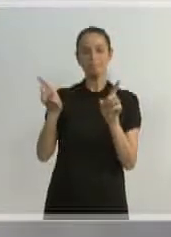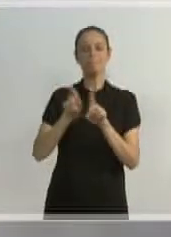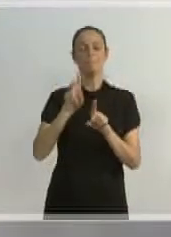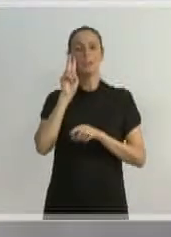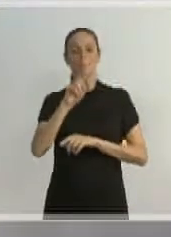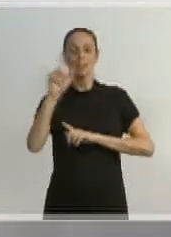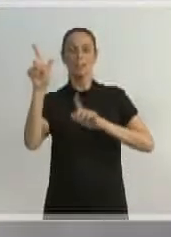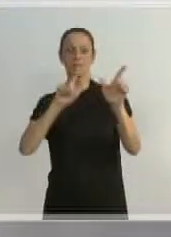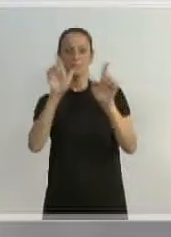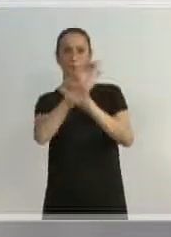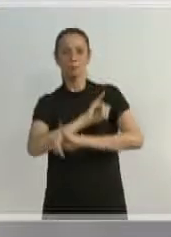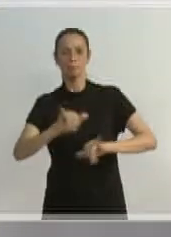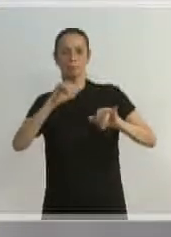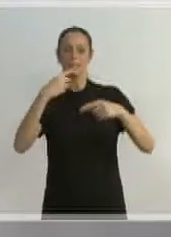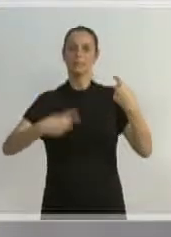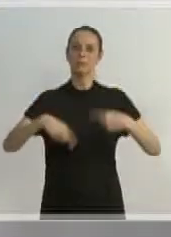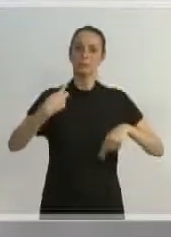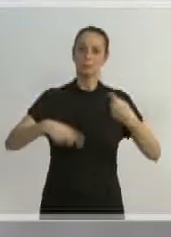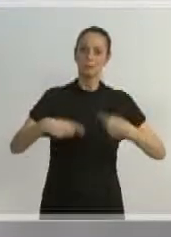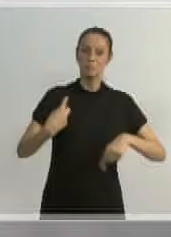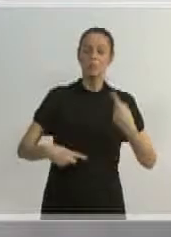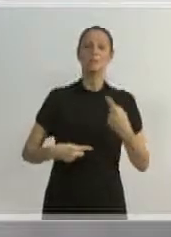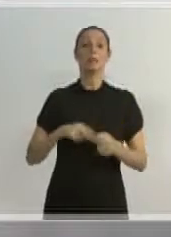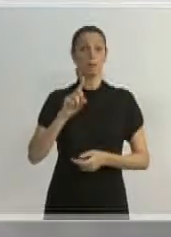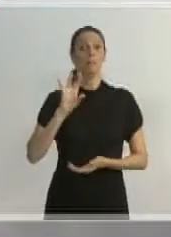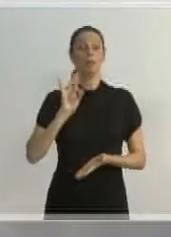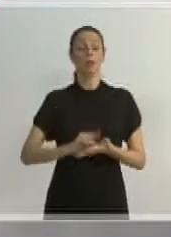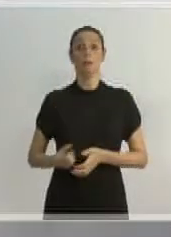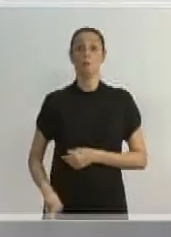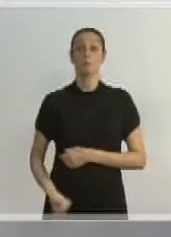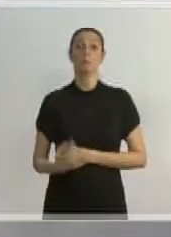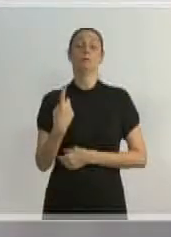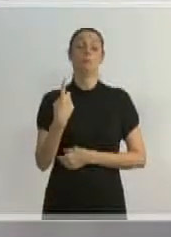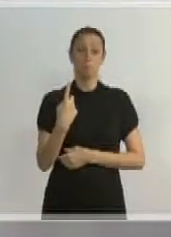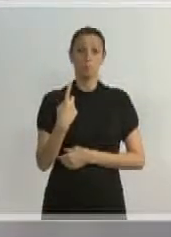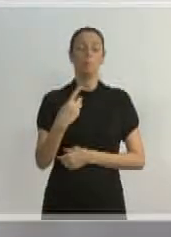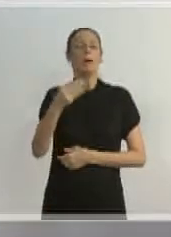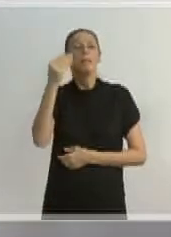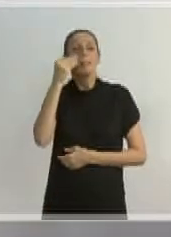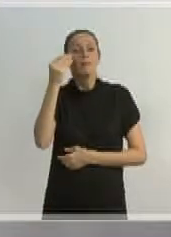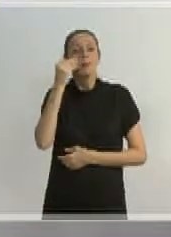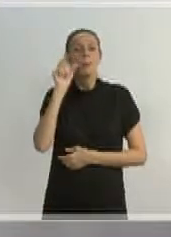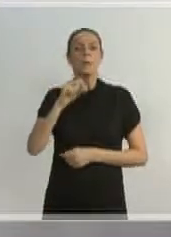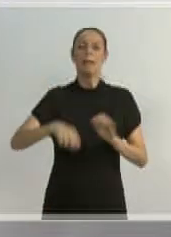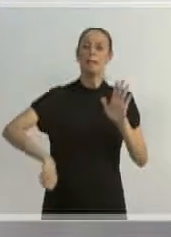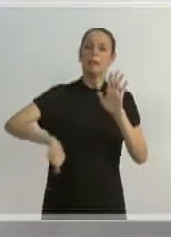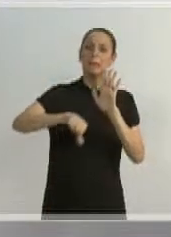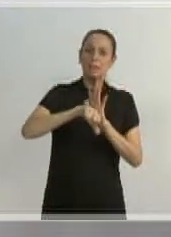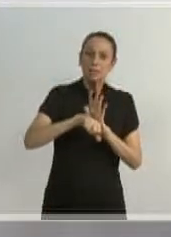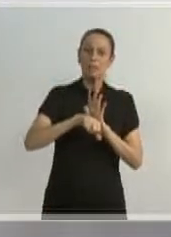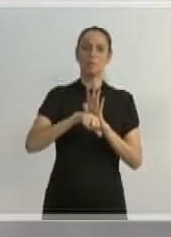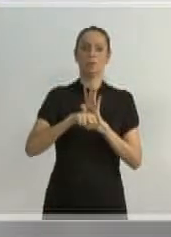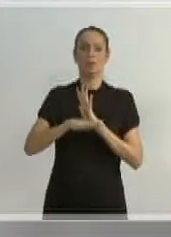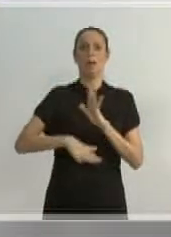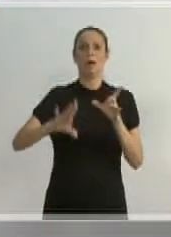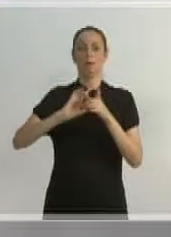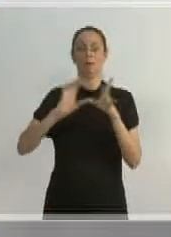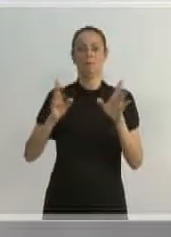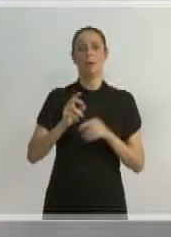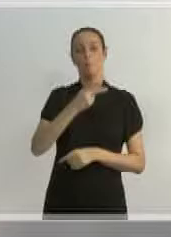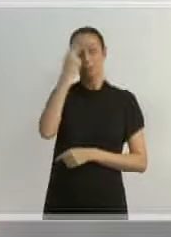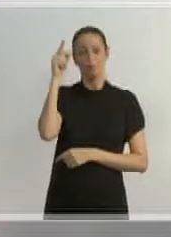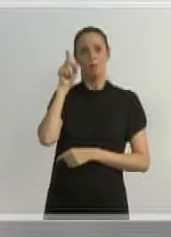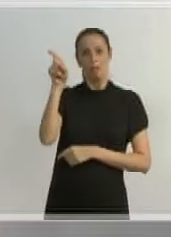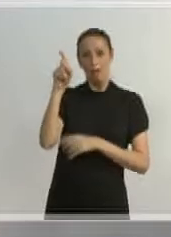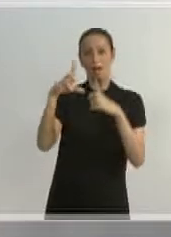acompanhando da questão de discussão de lista fechada é um verdadeiro absurdo. É uma verdadeira tentativa de crime democrático que as pessoas que estão lá em cima e que